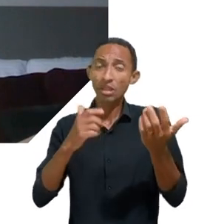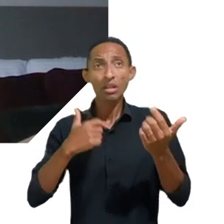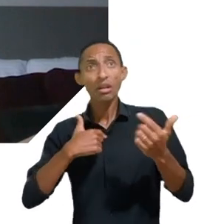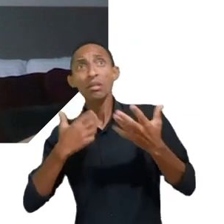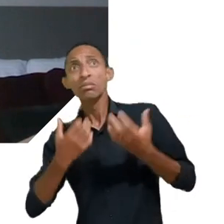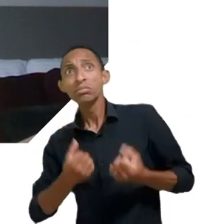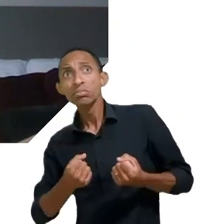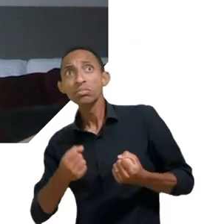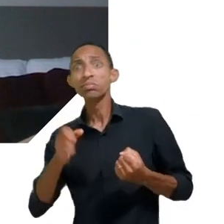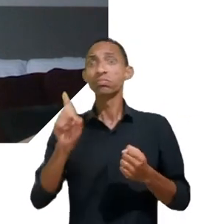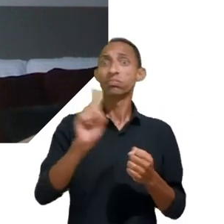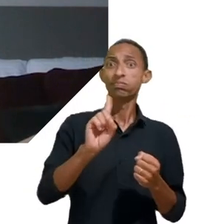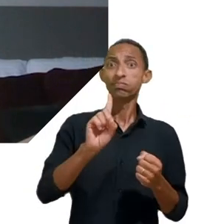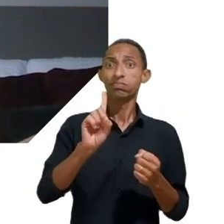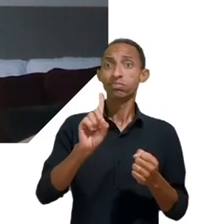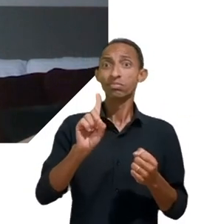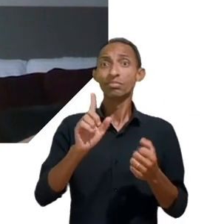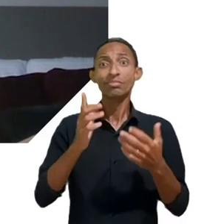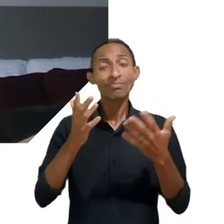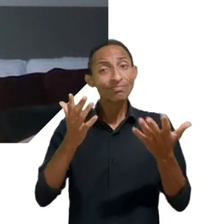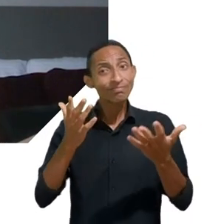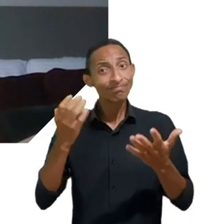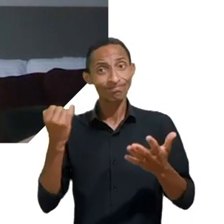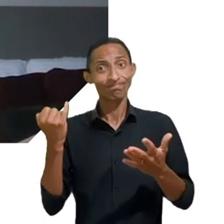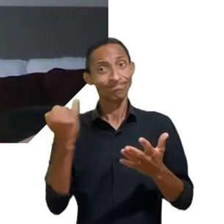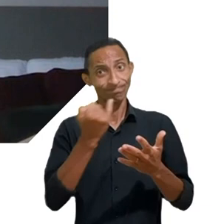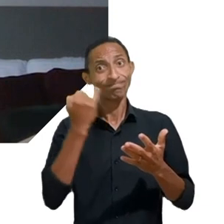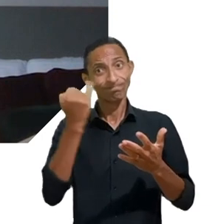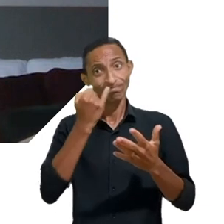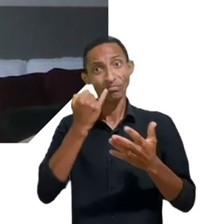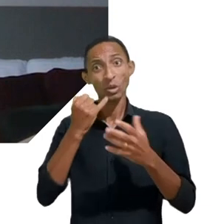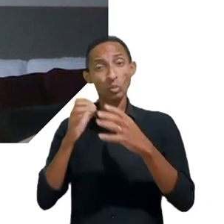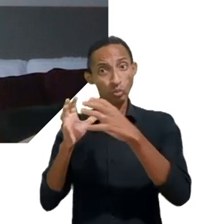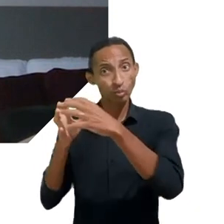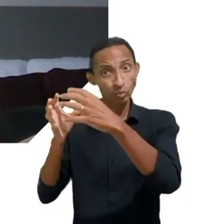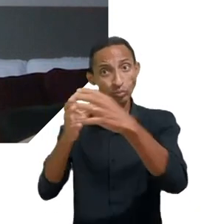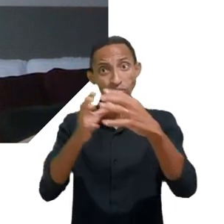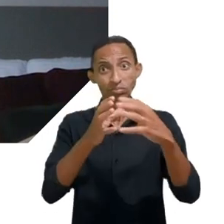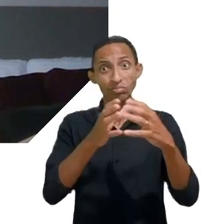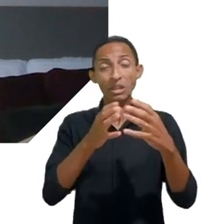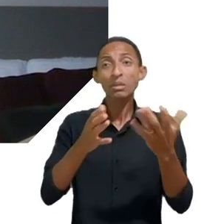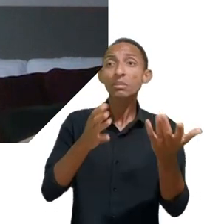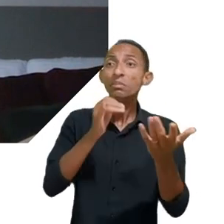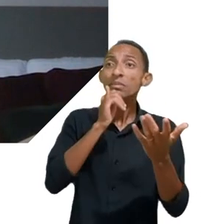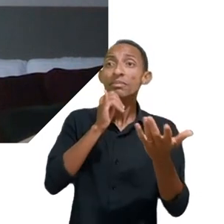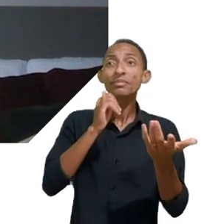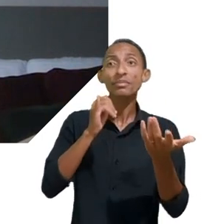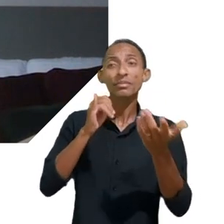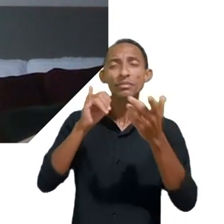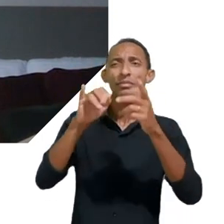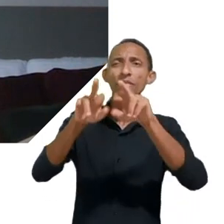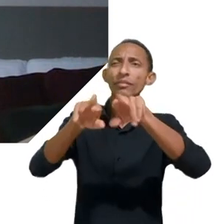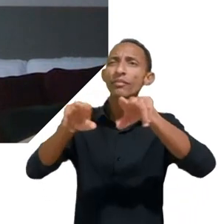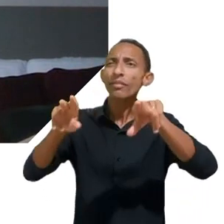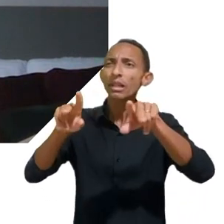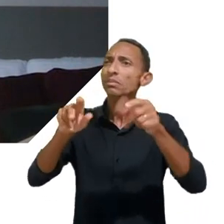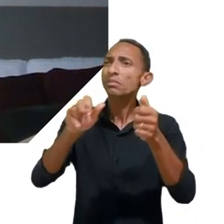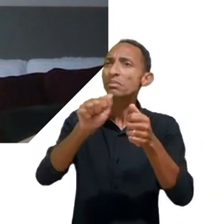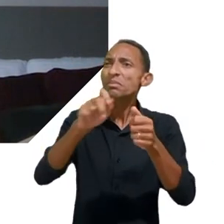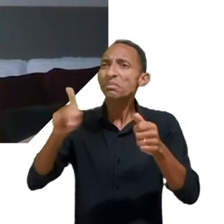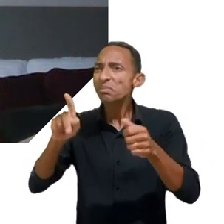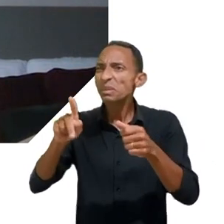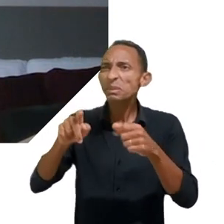uma questão de adesão, uma vez que se eu não puder usufruir daquele aplicativo, eu fico sem